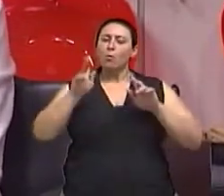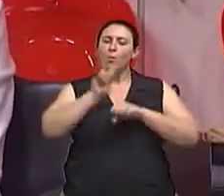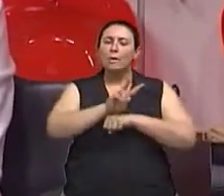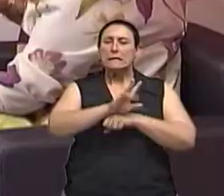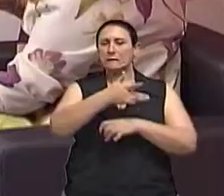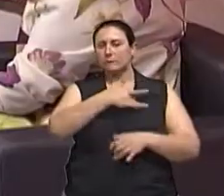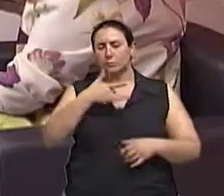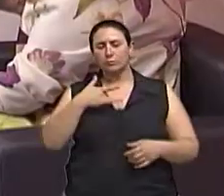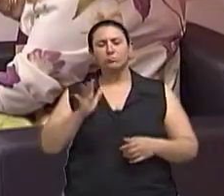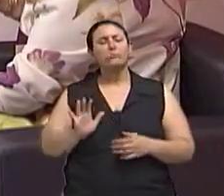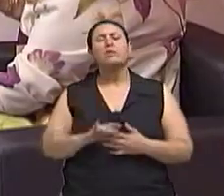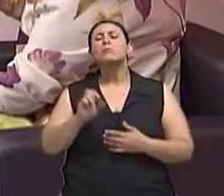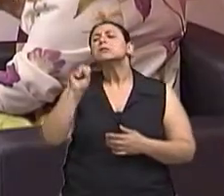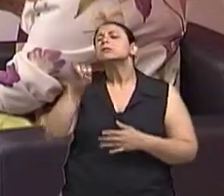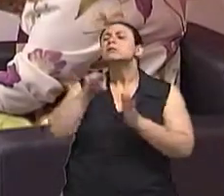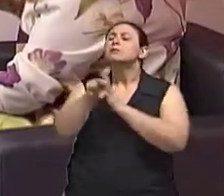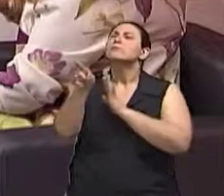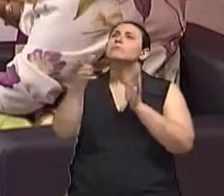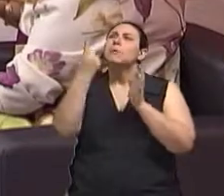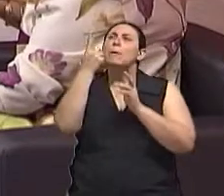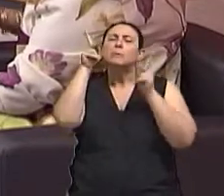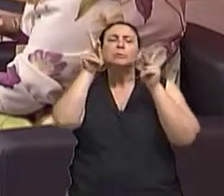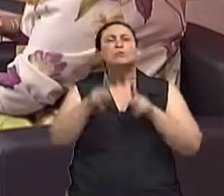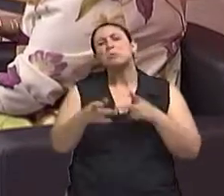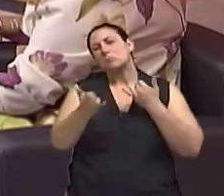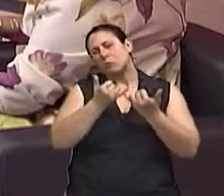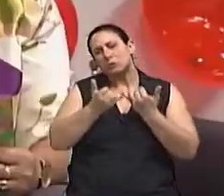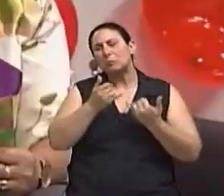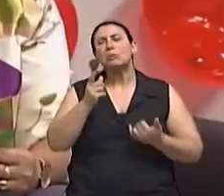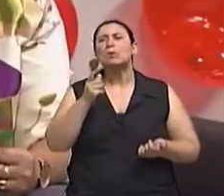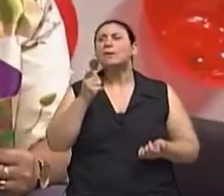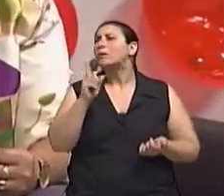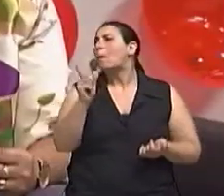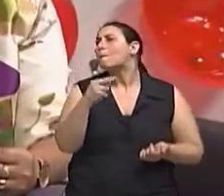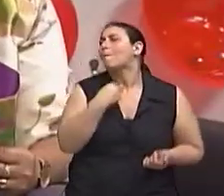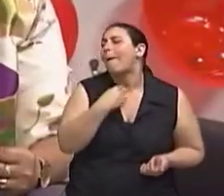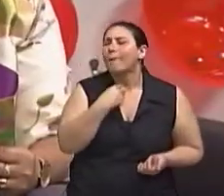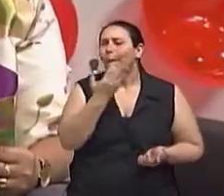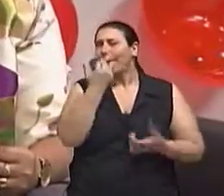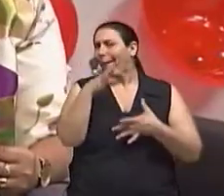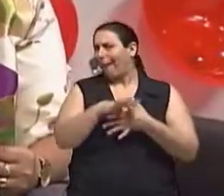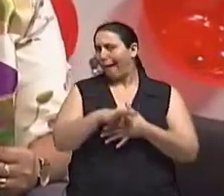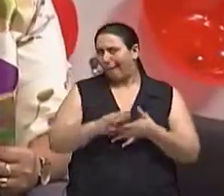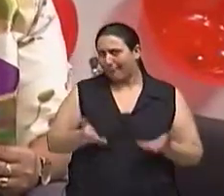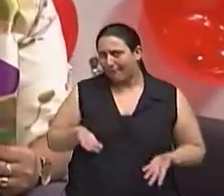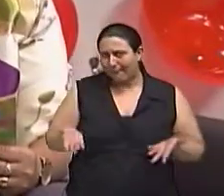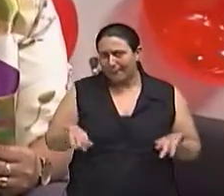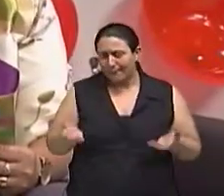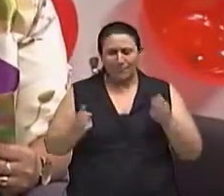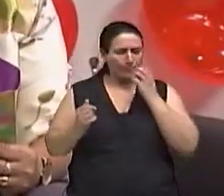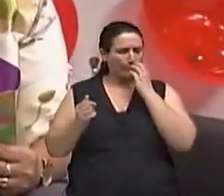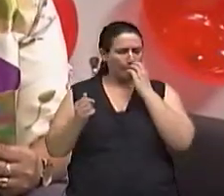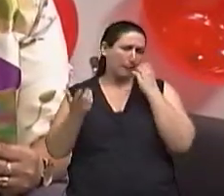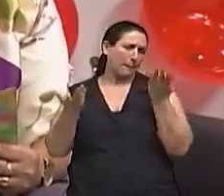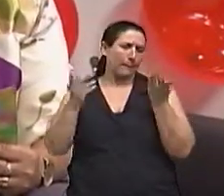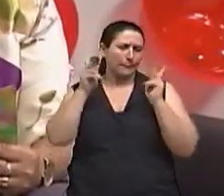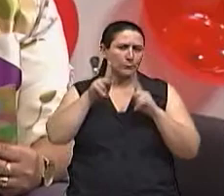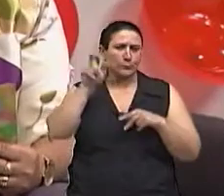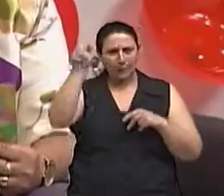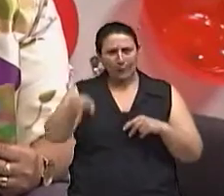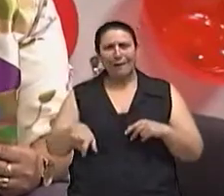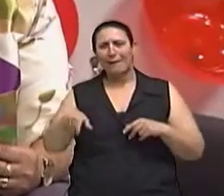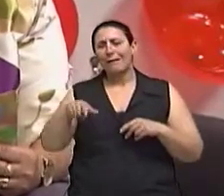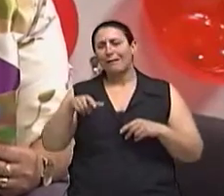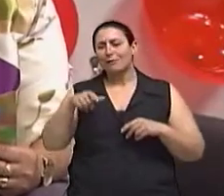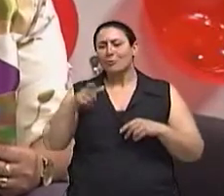não pode, por exemplo, comer carne, é fundamental que ela busque a suplementação do componente da